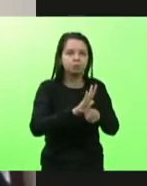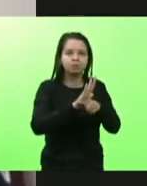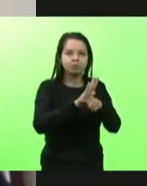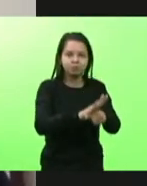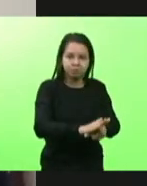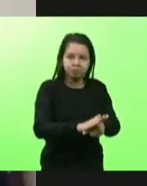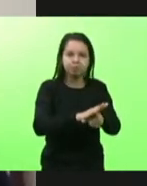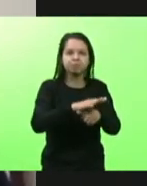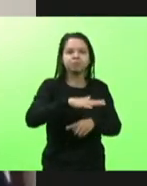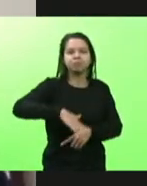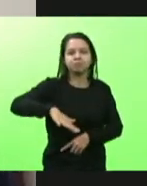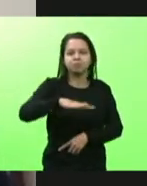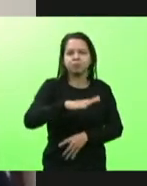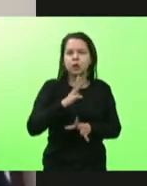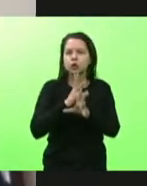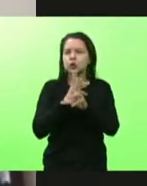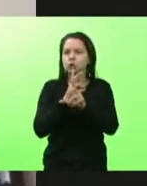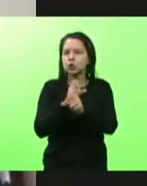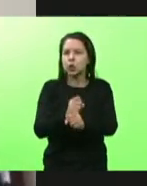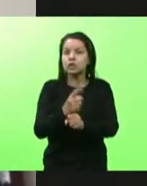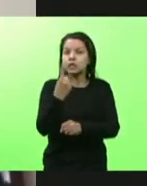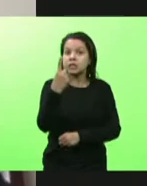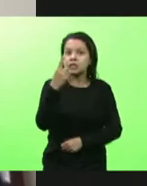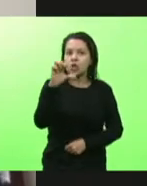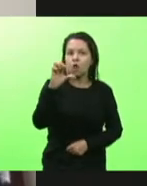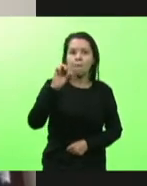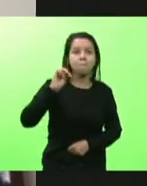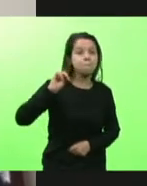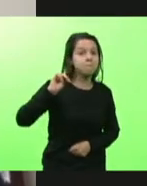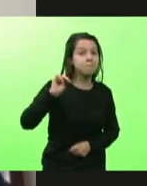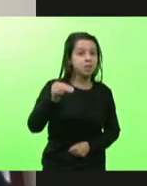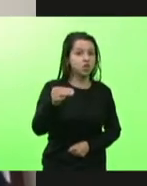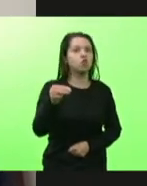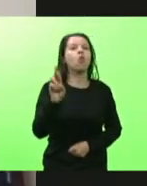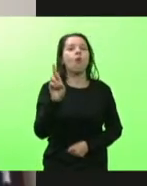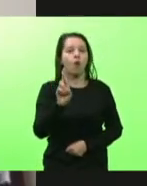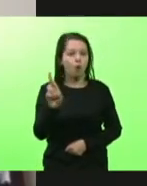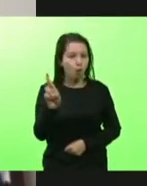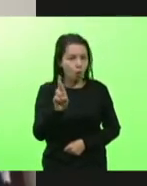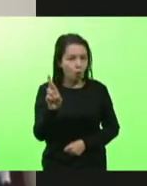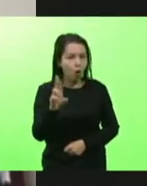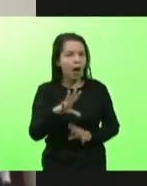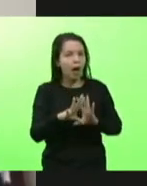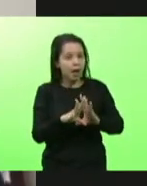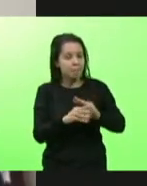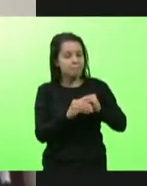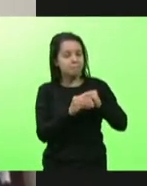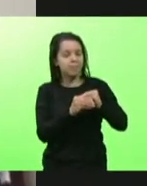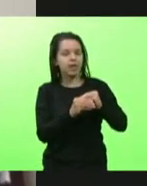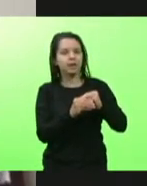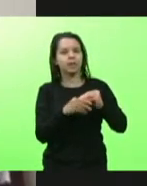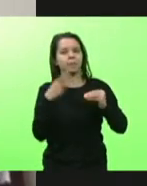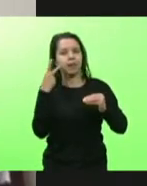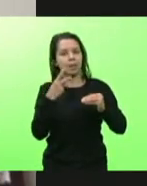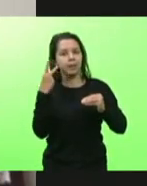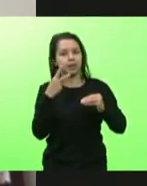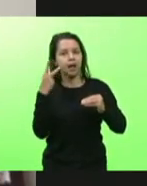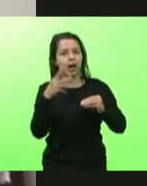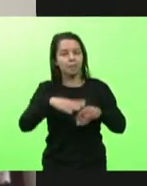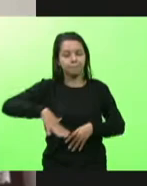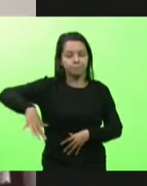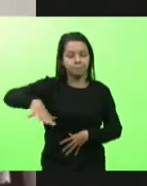presidente, são 19 milhões de reais em emenda parlamentar para a região da